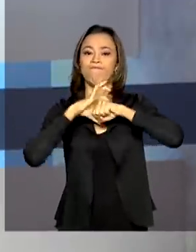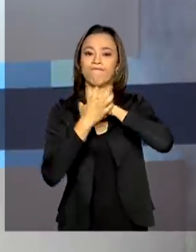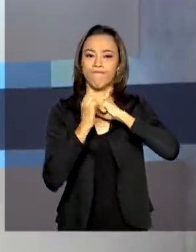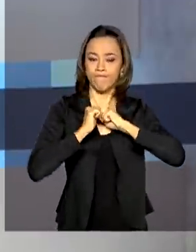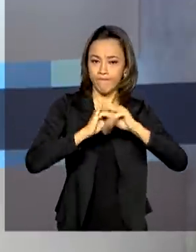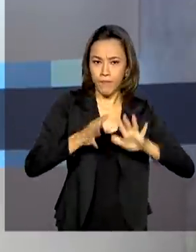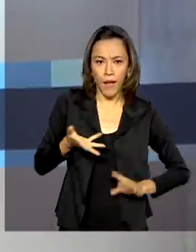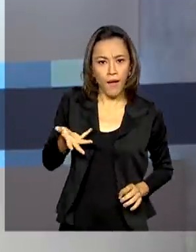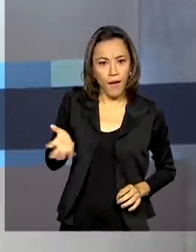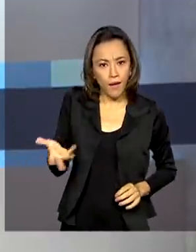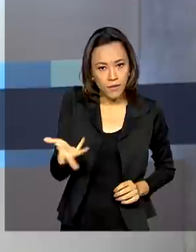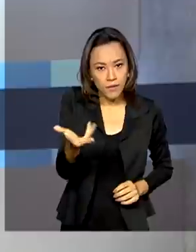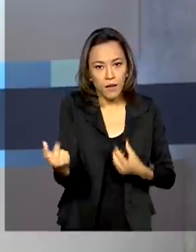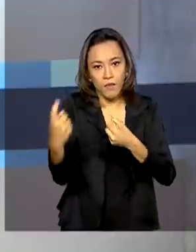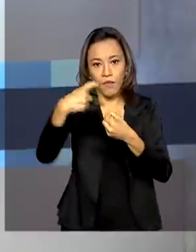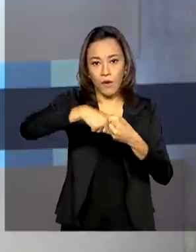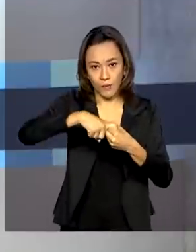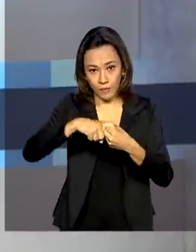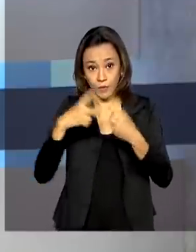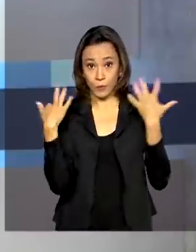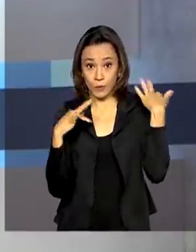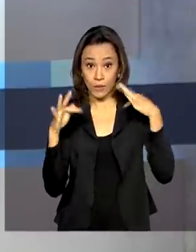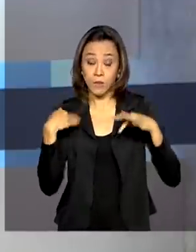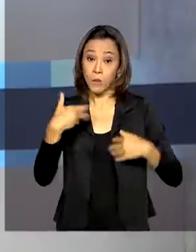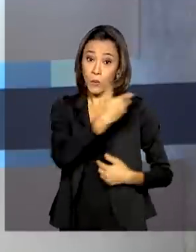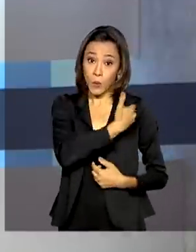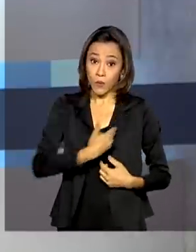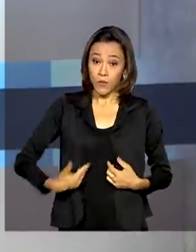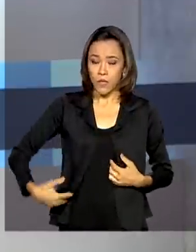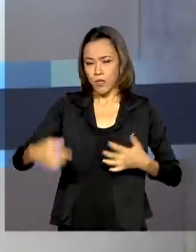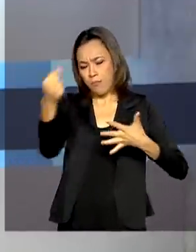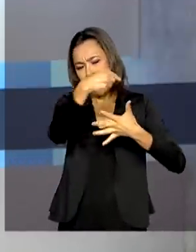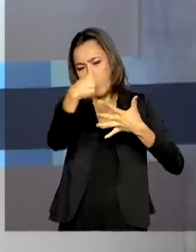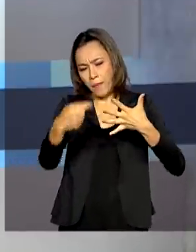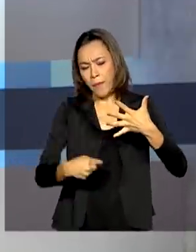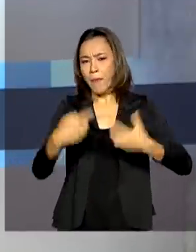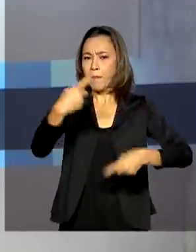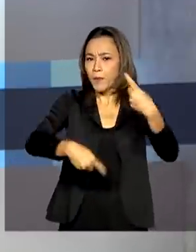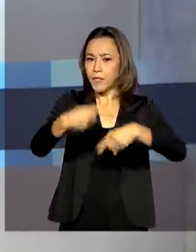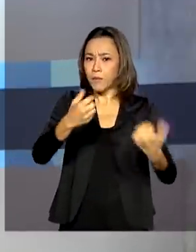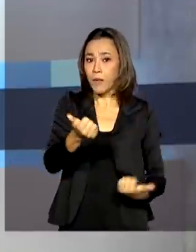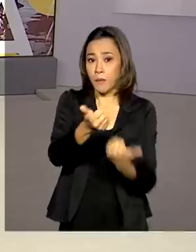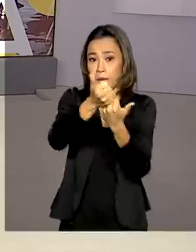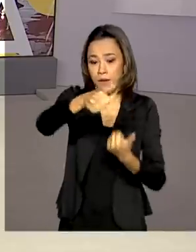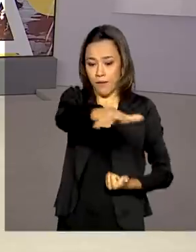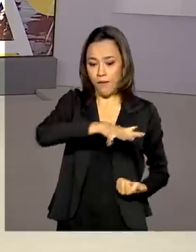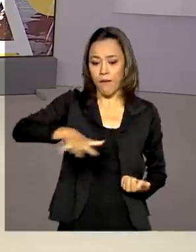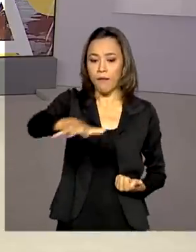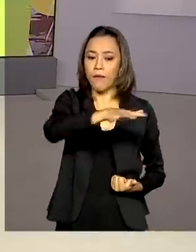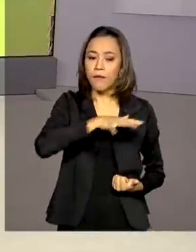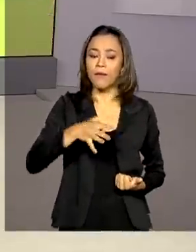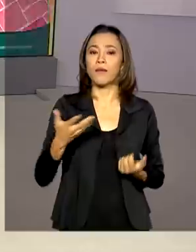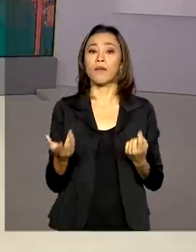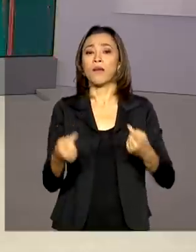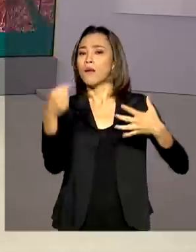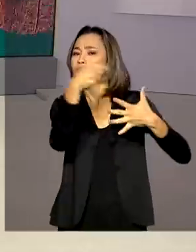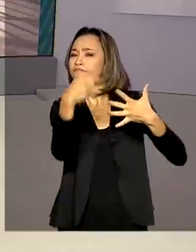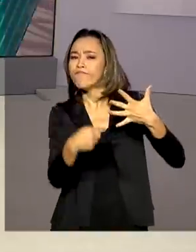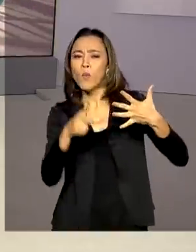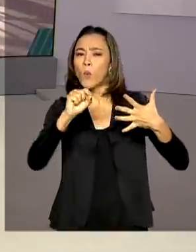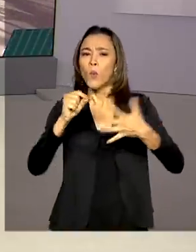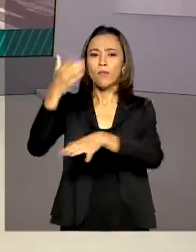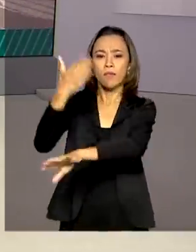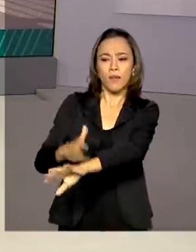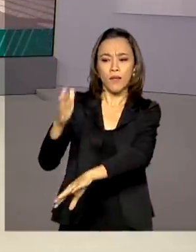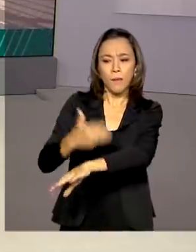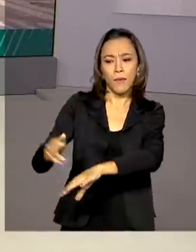acelerar essa retomada, o governo lançou uma série de políticas para ajudar o setor. As ações vão desde a qualificação